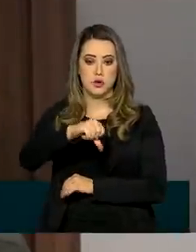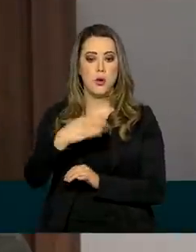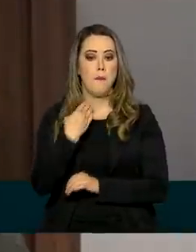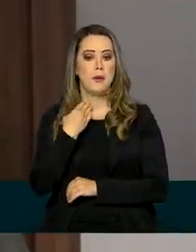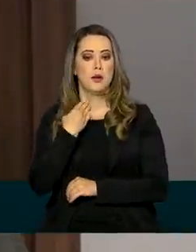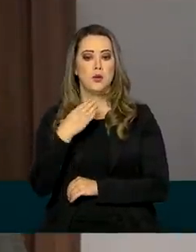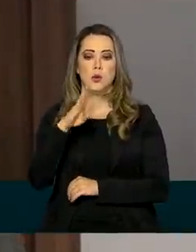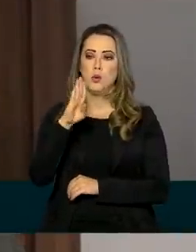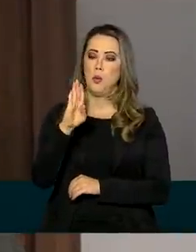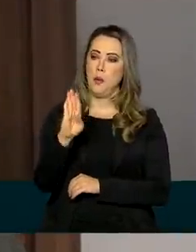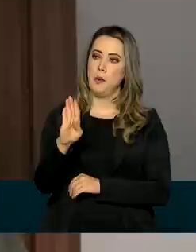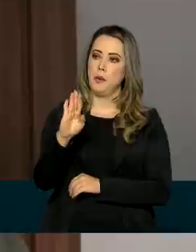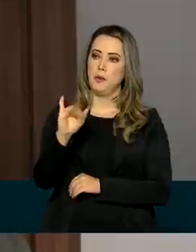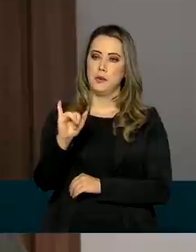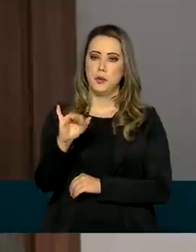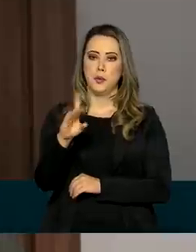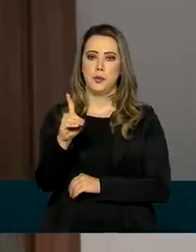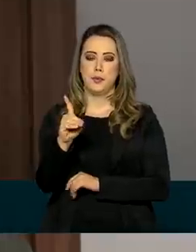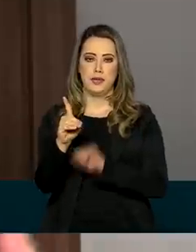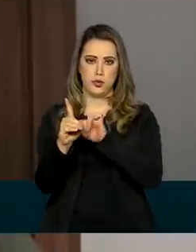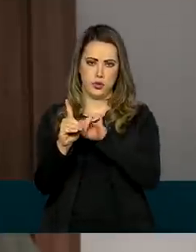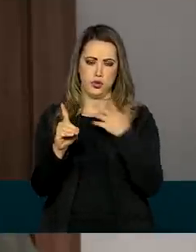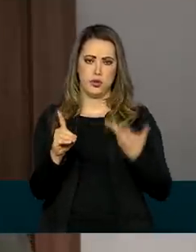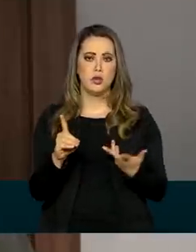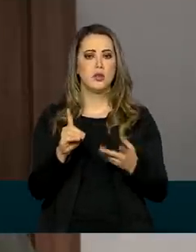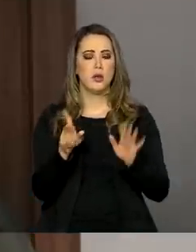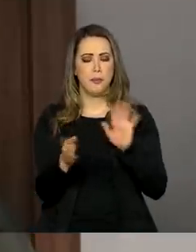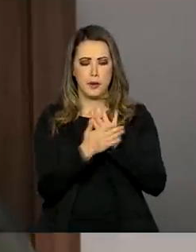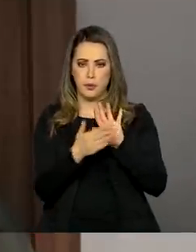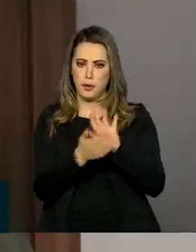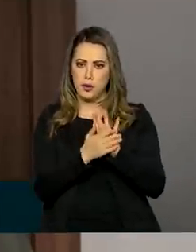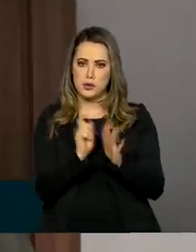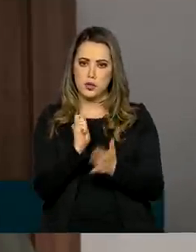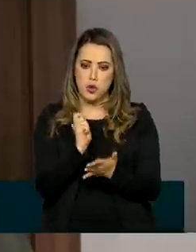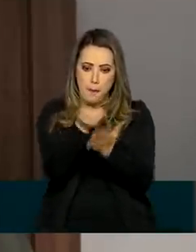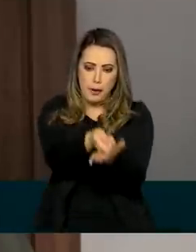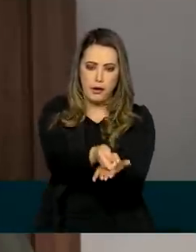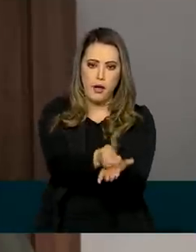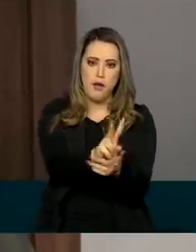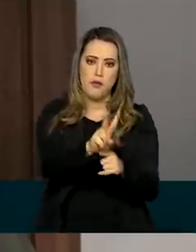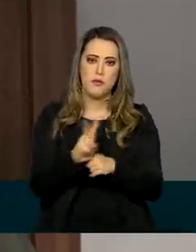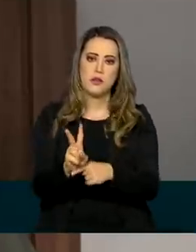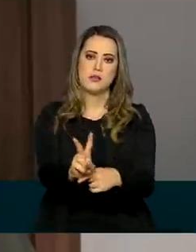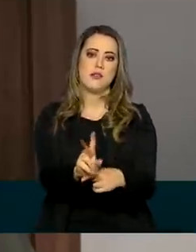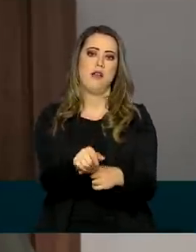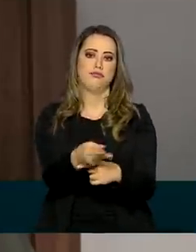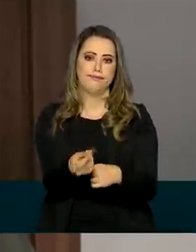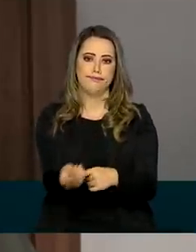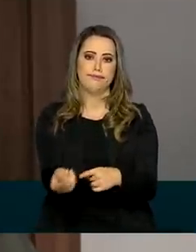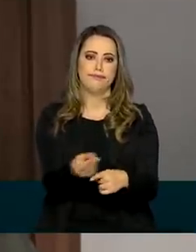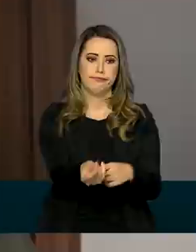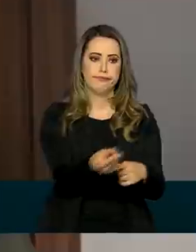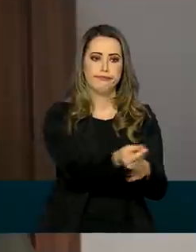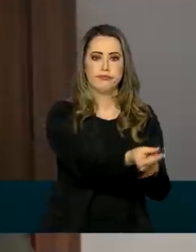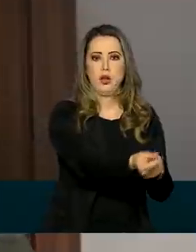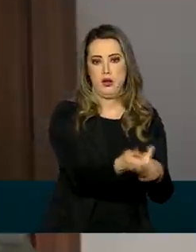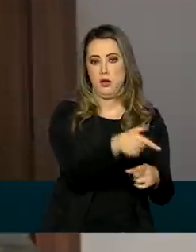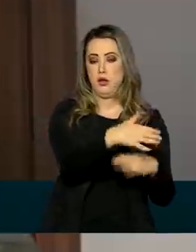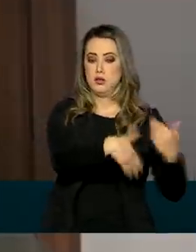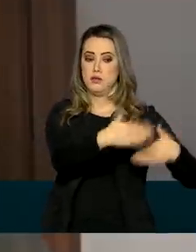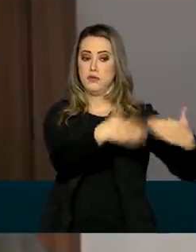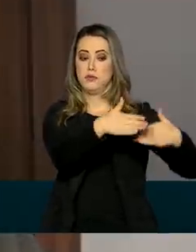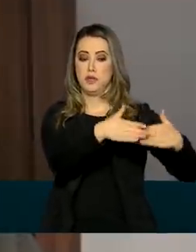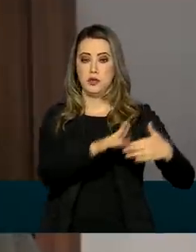Interamericano de Desenvolvimento, como o nome já diz, tem o propósito de financiar projetos que promovam o desenvolvimento da América